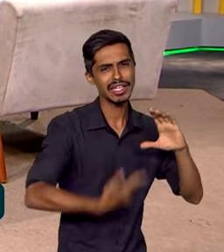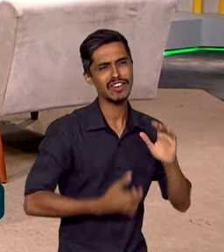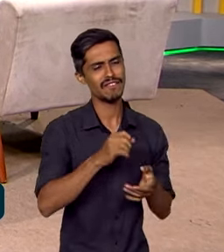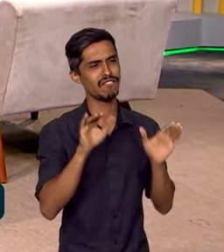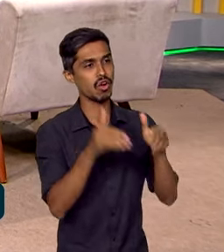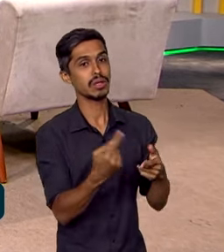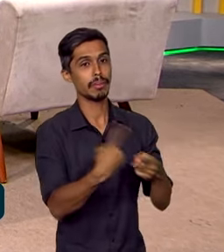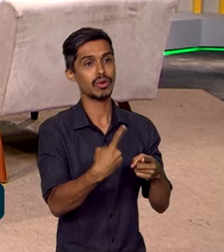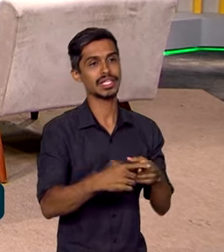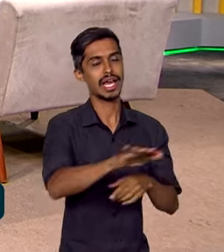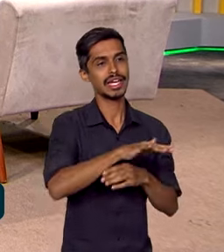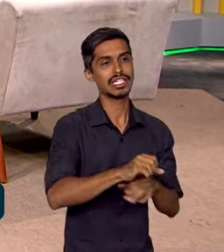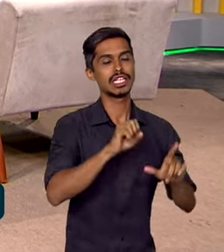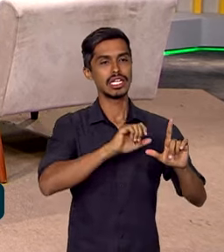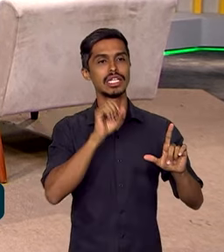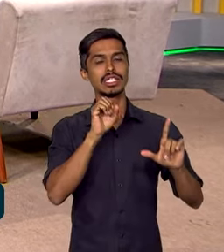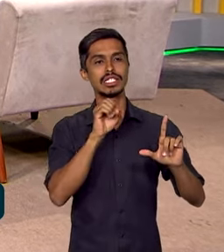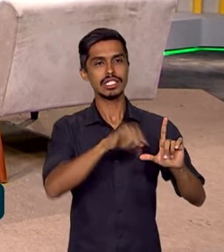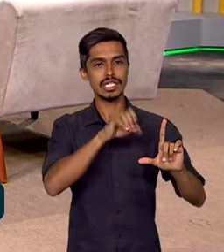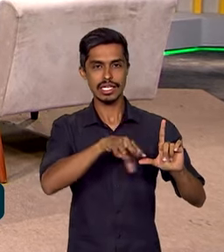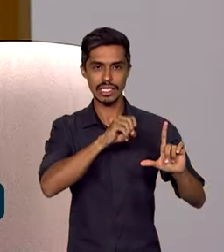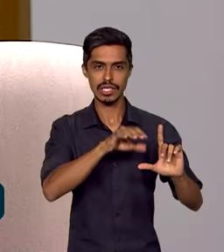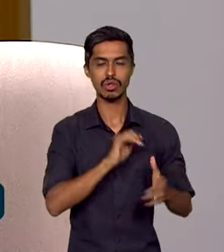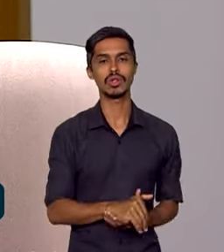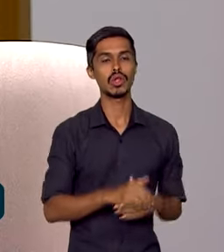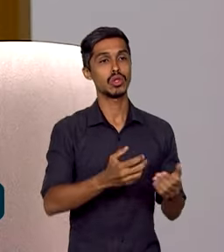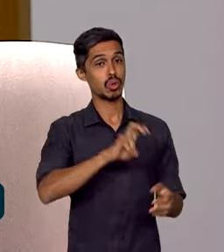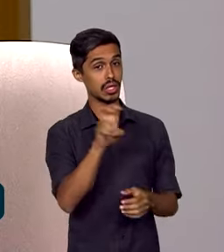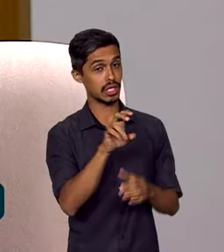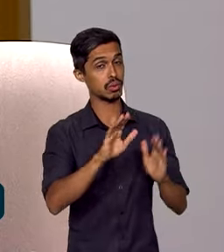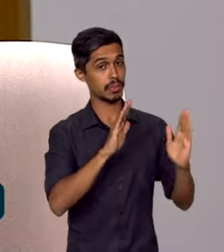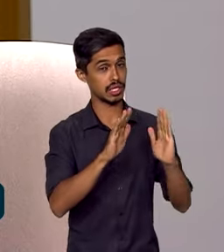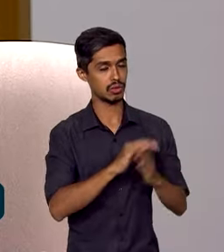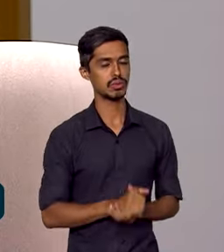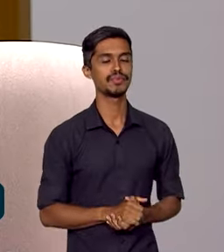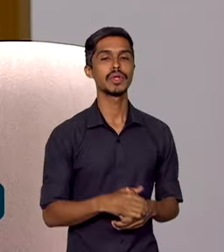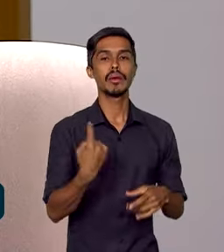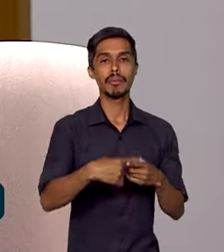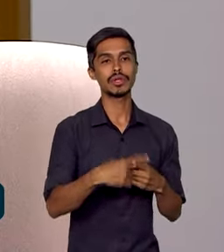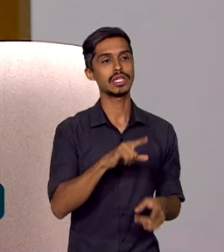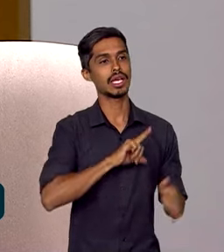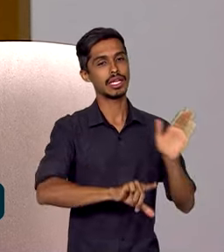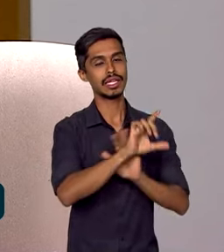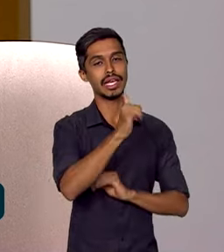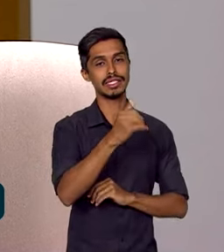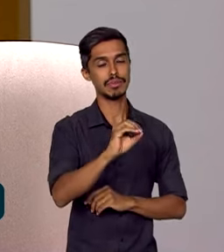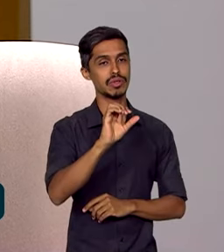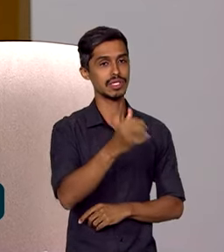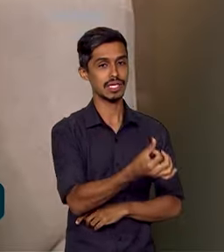voltado para a licenciatura, para estudantes de licenciatura a partir do quinto período, porque a gente tem a Lei 10.639,